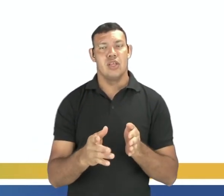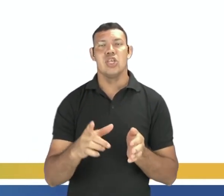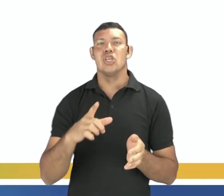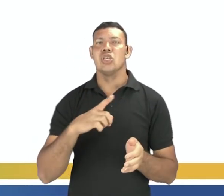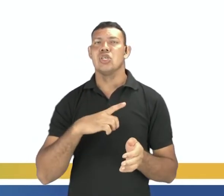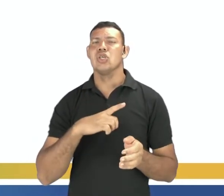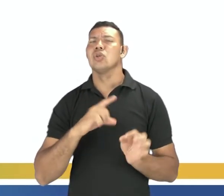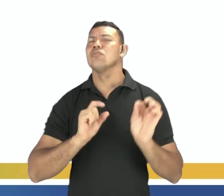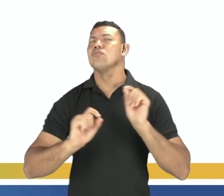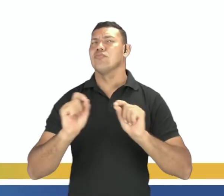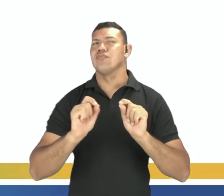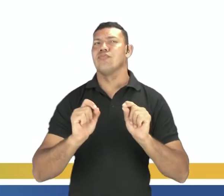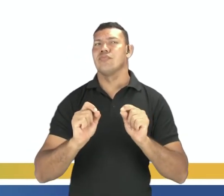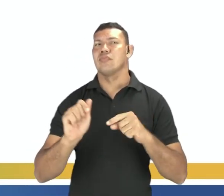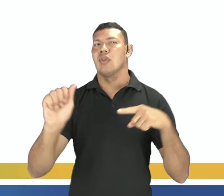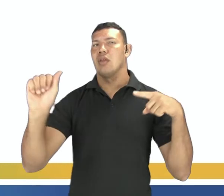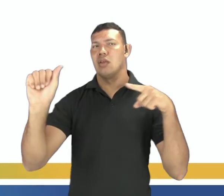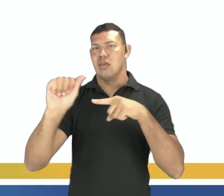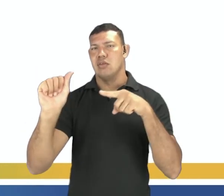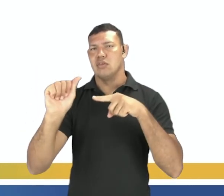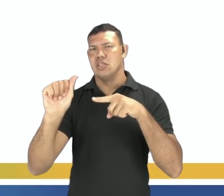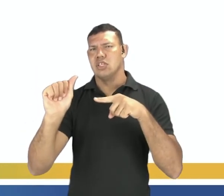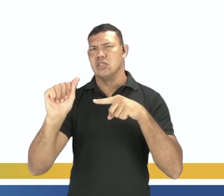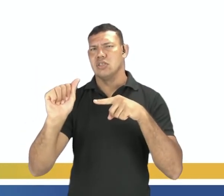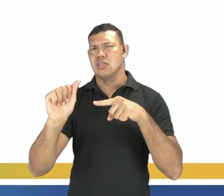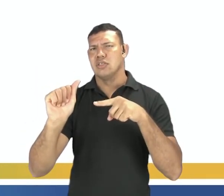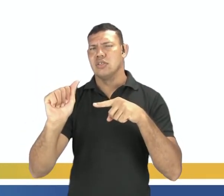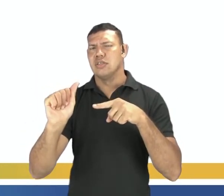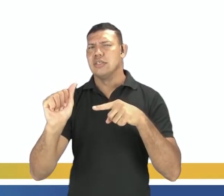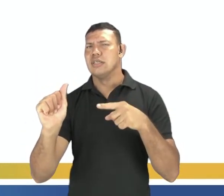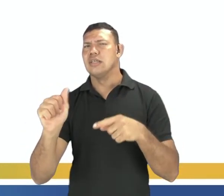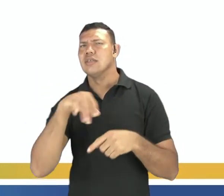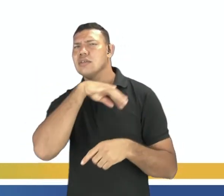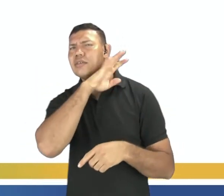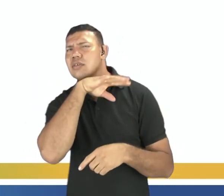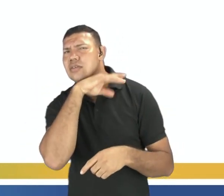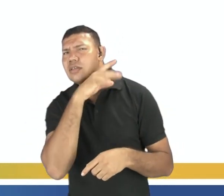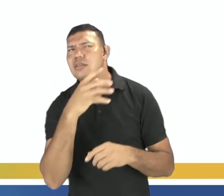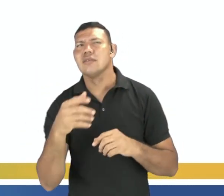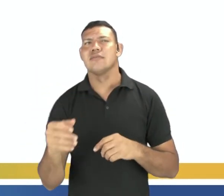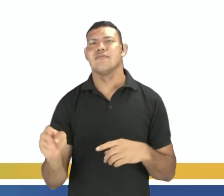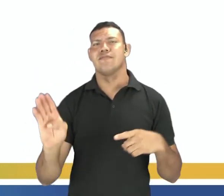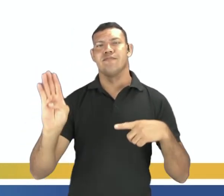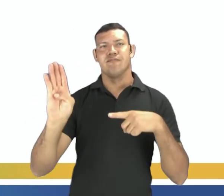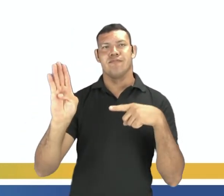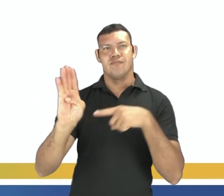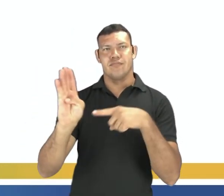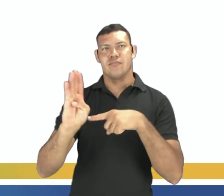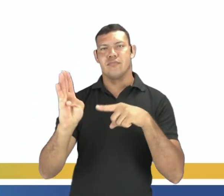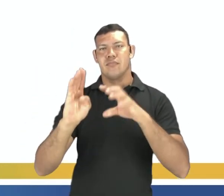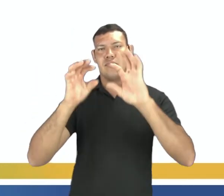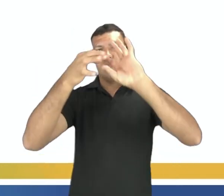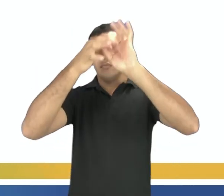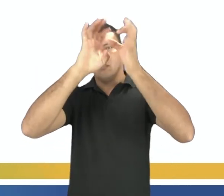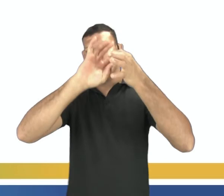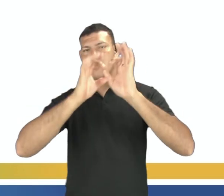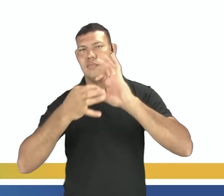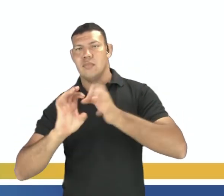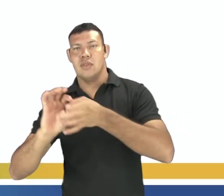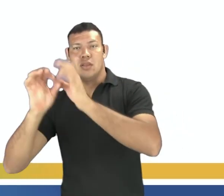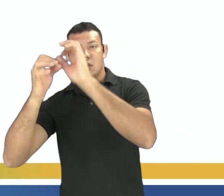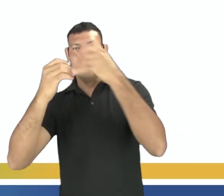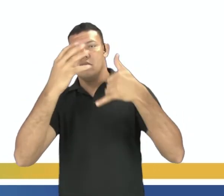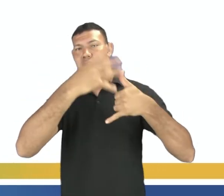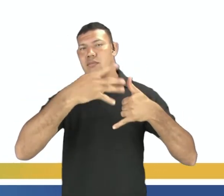ocorrem em seres heterotróficos, B, participam do ciclo do carbono, C,